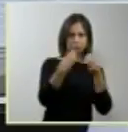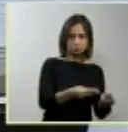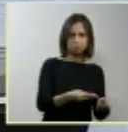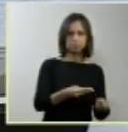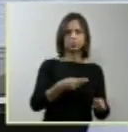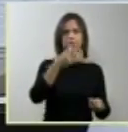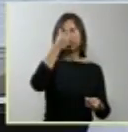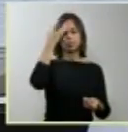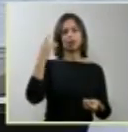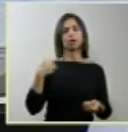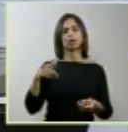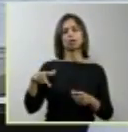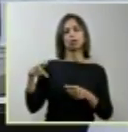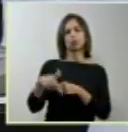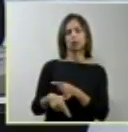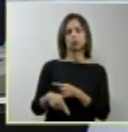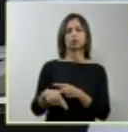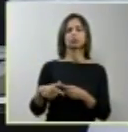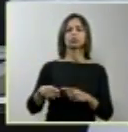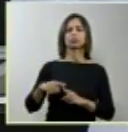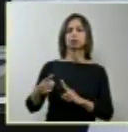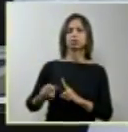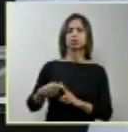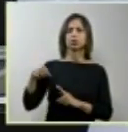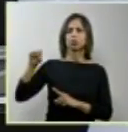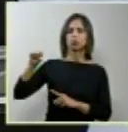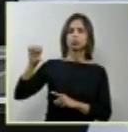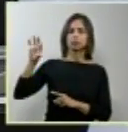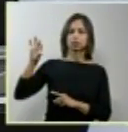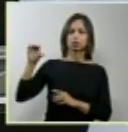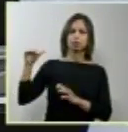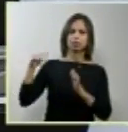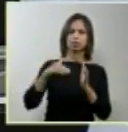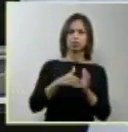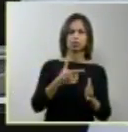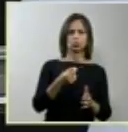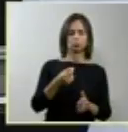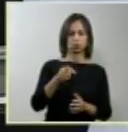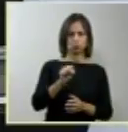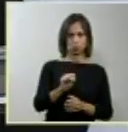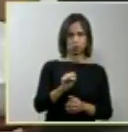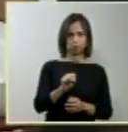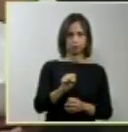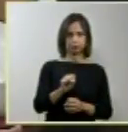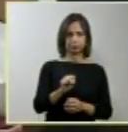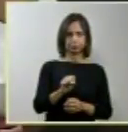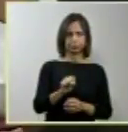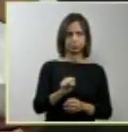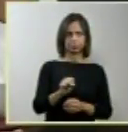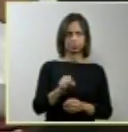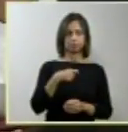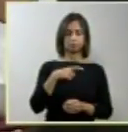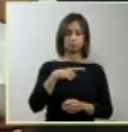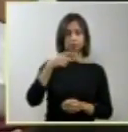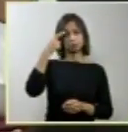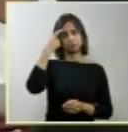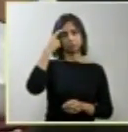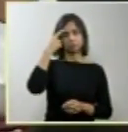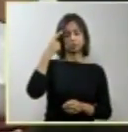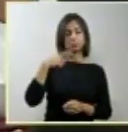anencefalia de 89 a 2008. Há que se considerar que esse dado é